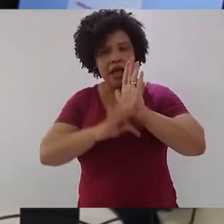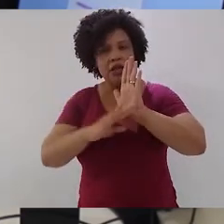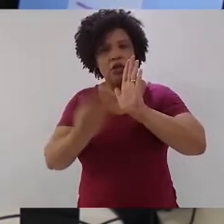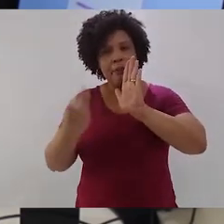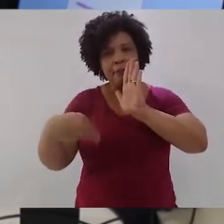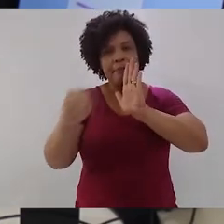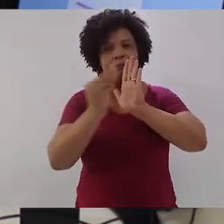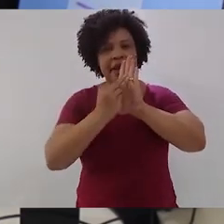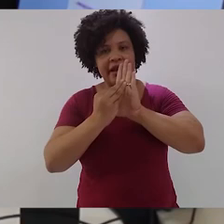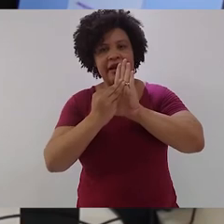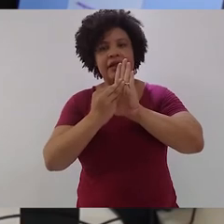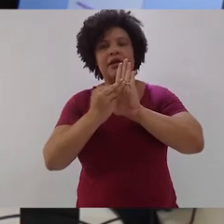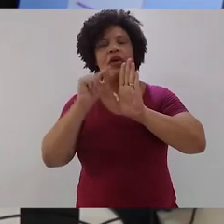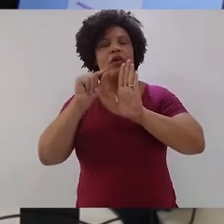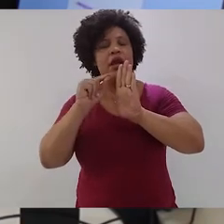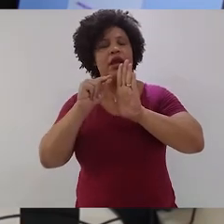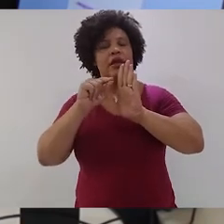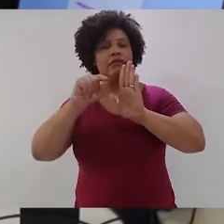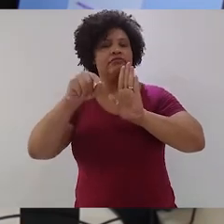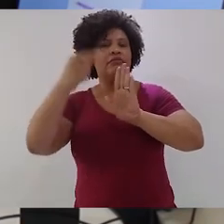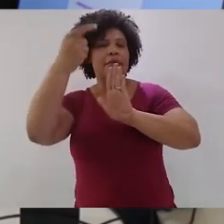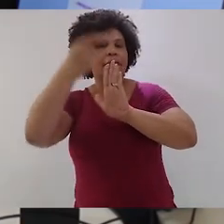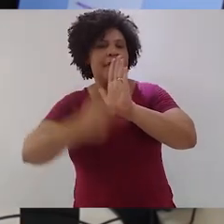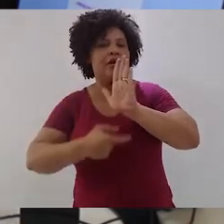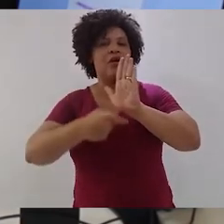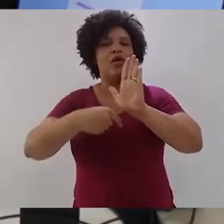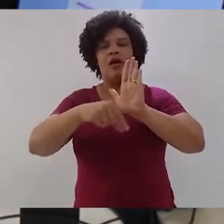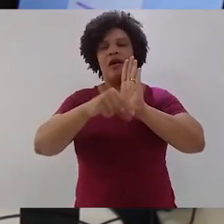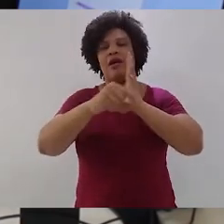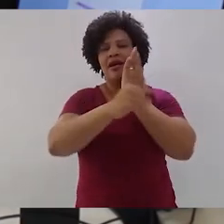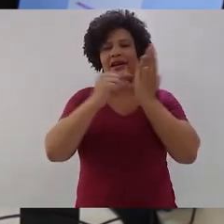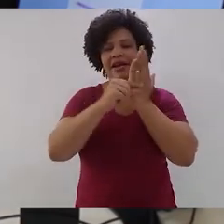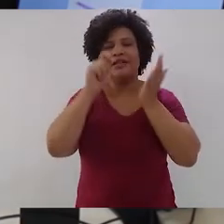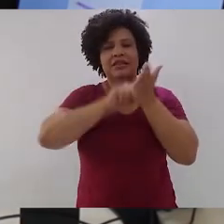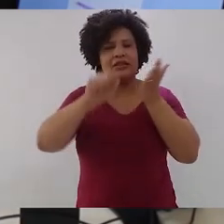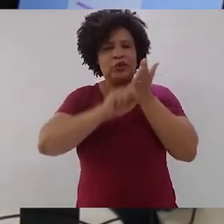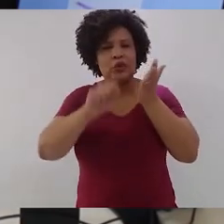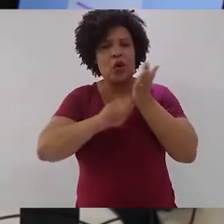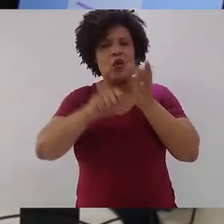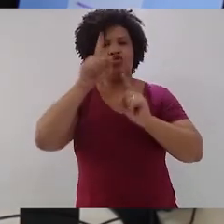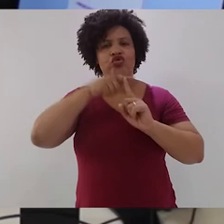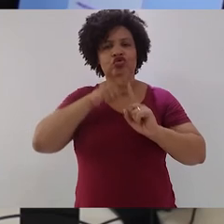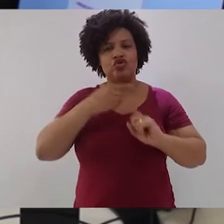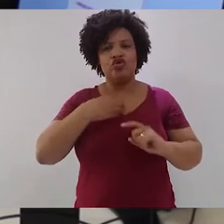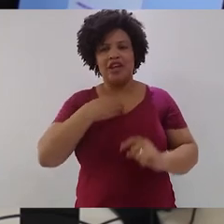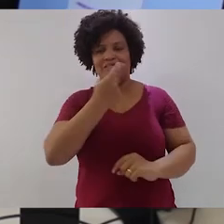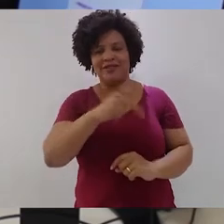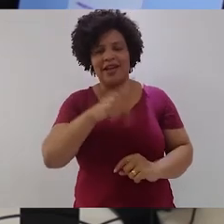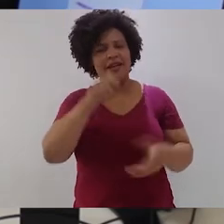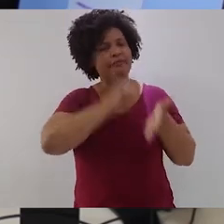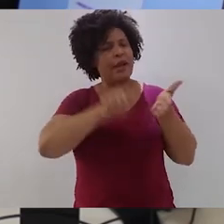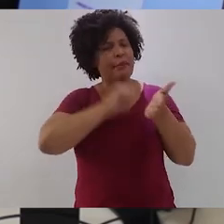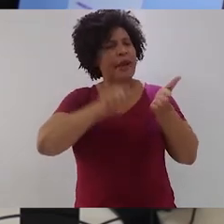estamos querendo fazer é dar ferramentas para que um escritor que tem o seu estilo que deixa correr à medida que escreve para não parar o processo